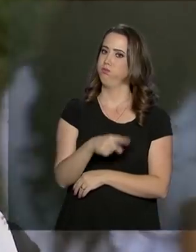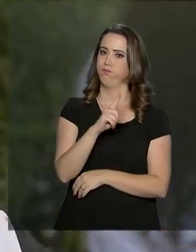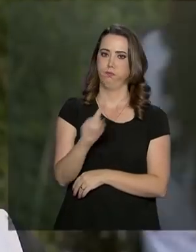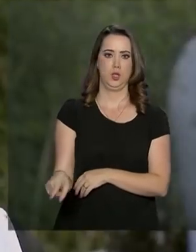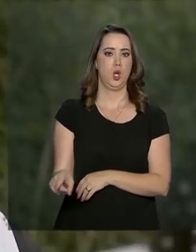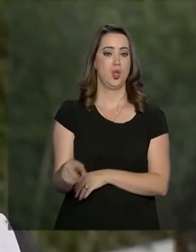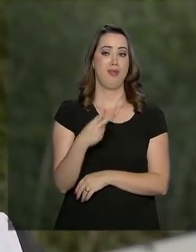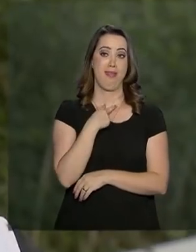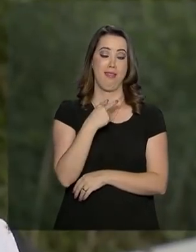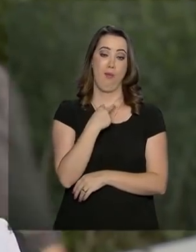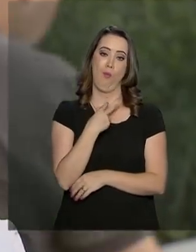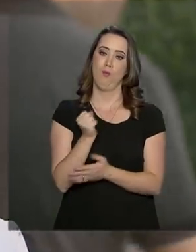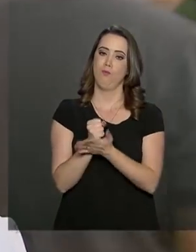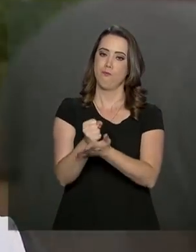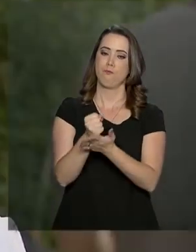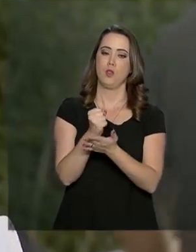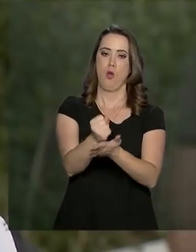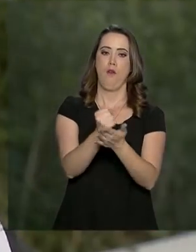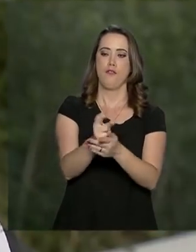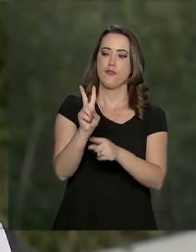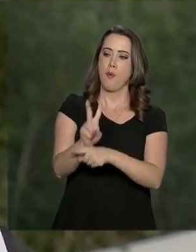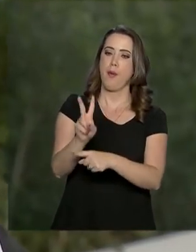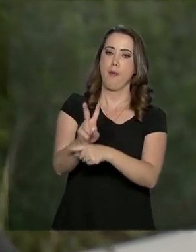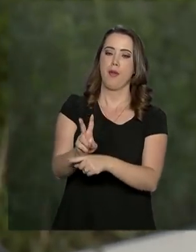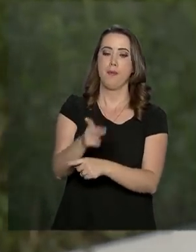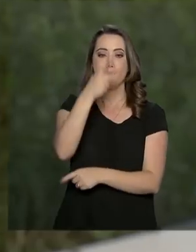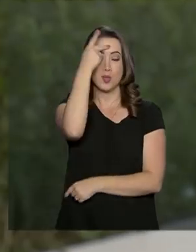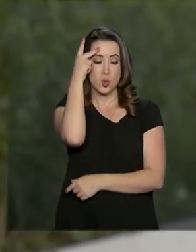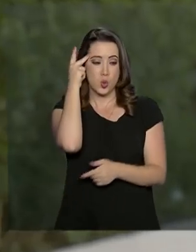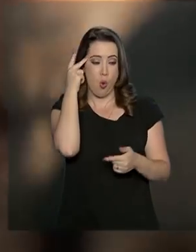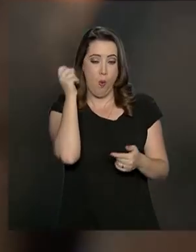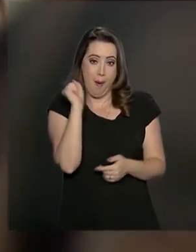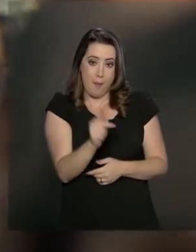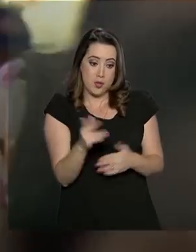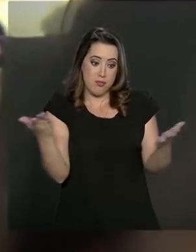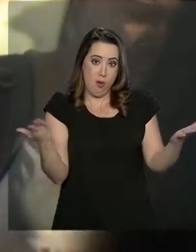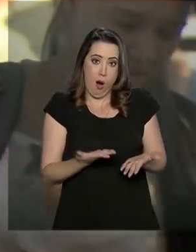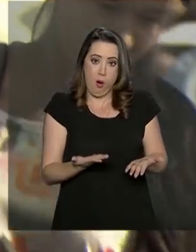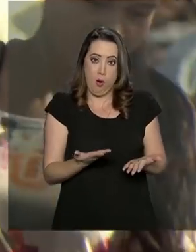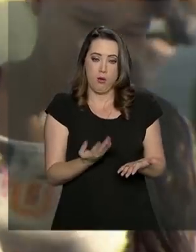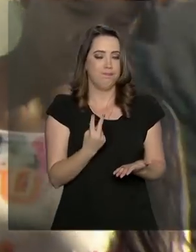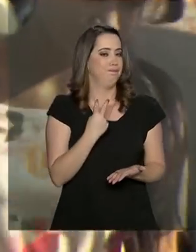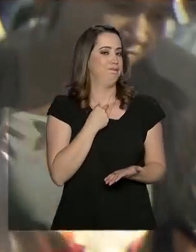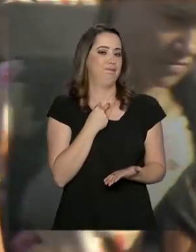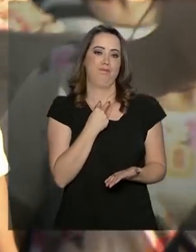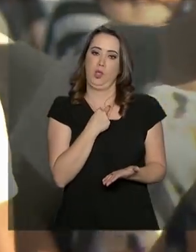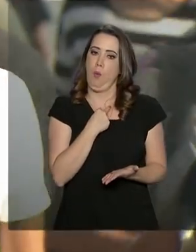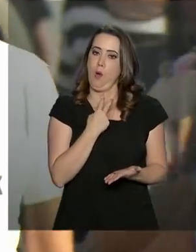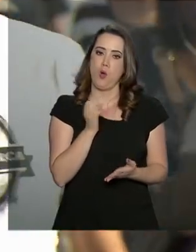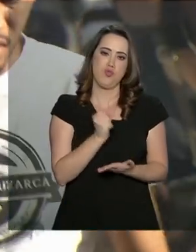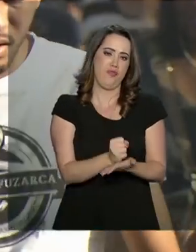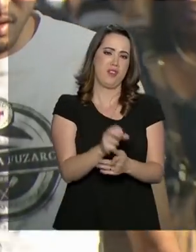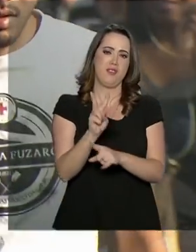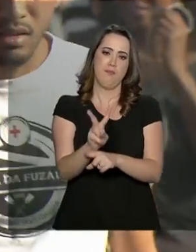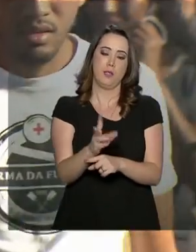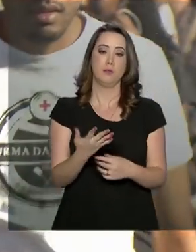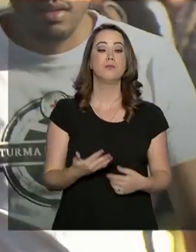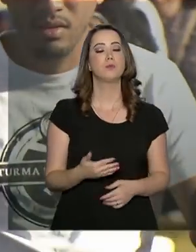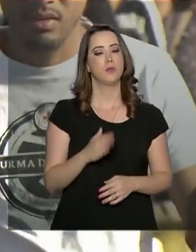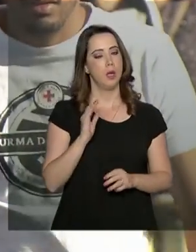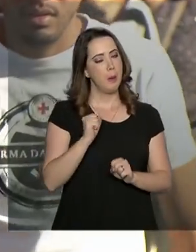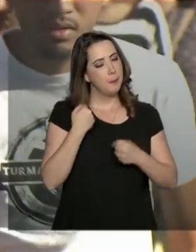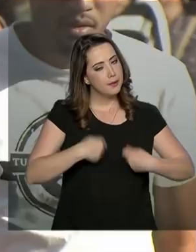oferecer empréstimos consignados para quem acabou de se aposentar. A proibição vai valer por 180 dias,